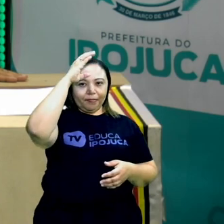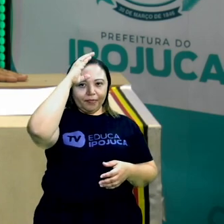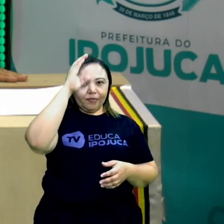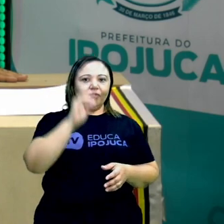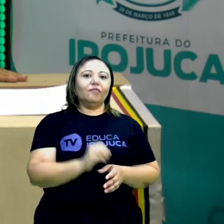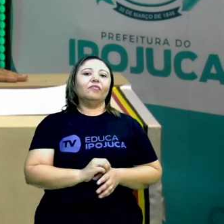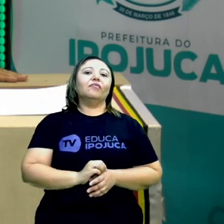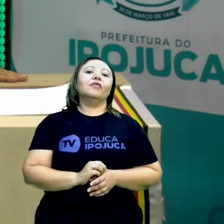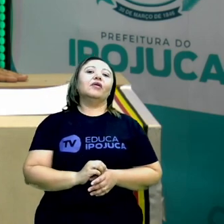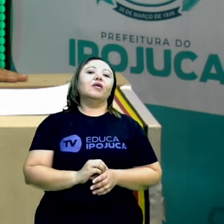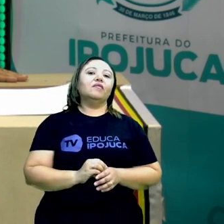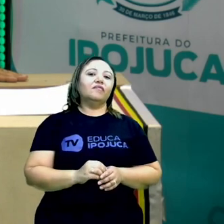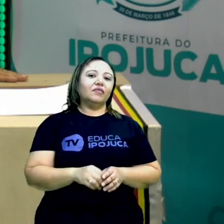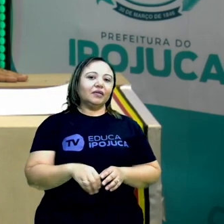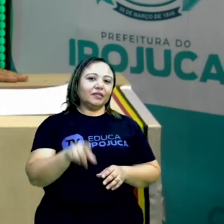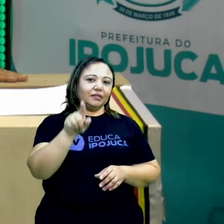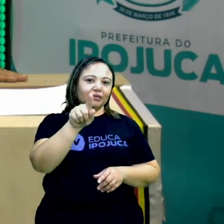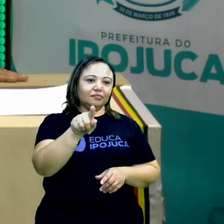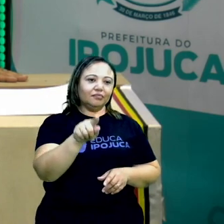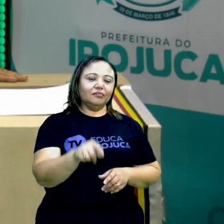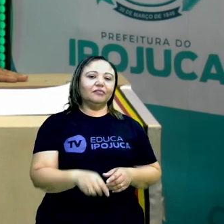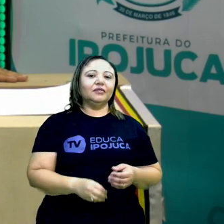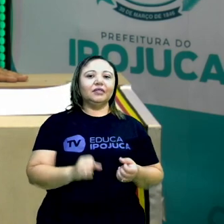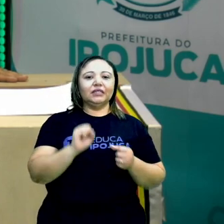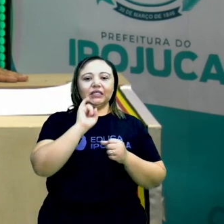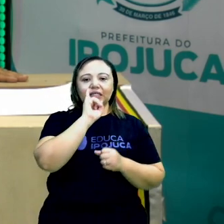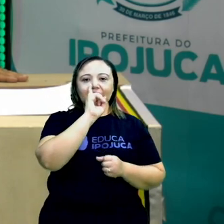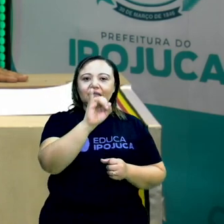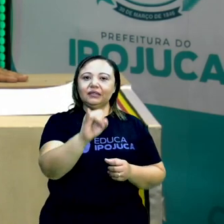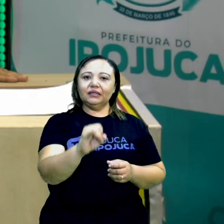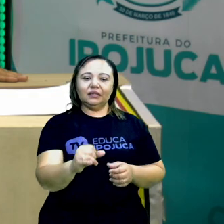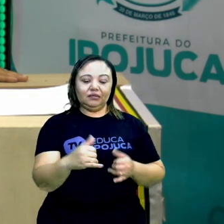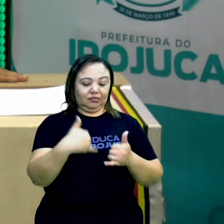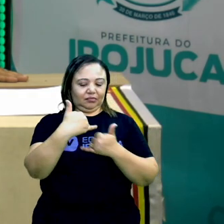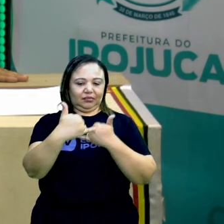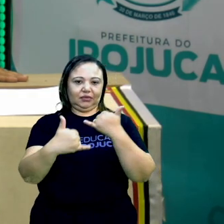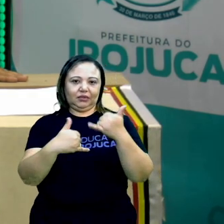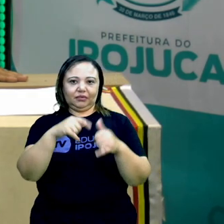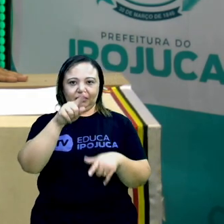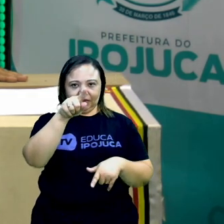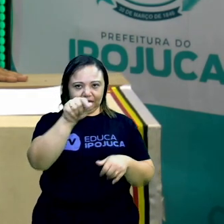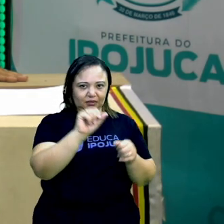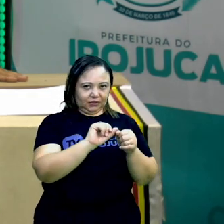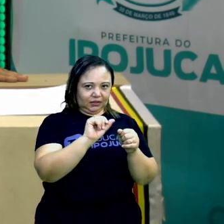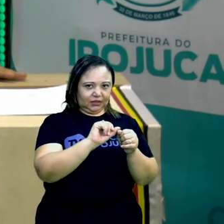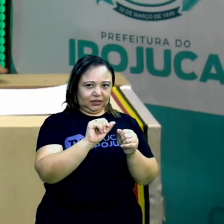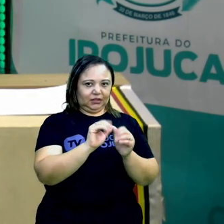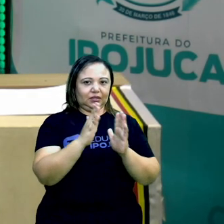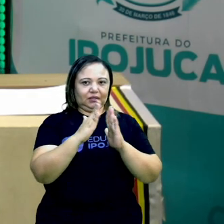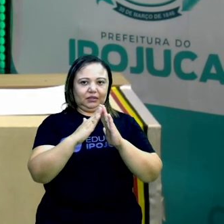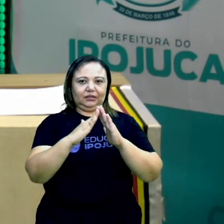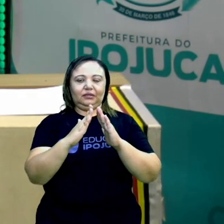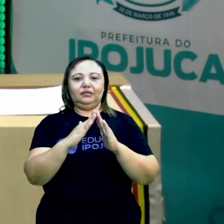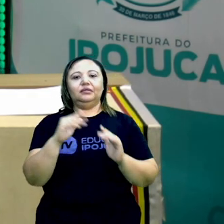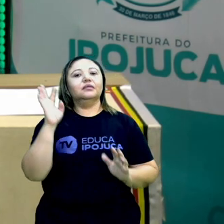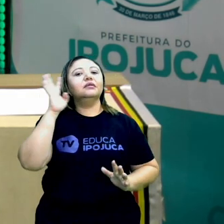uma brincadeira para vocês fazerem aí na casa de vocês. Que é bem legal, tá certo? Vocês vão precisar de